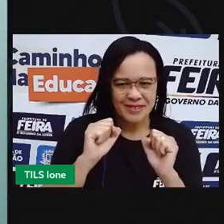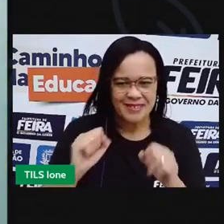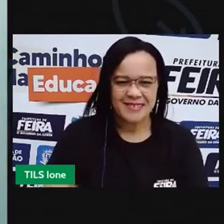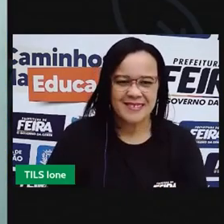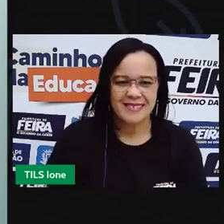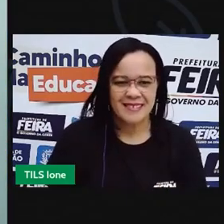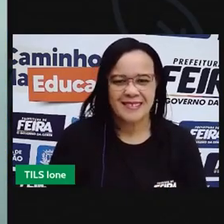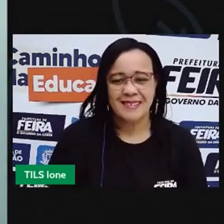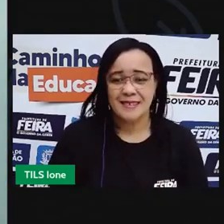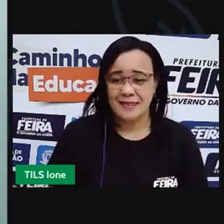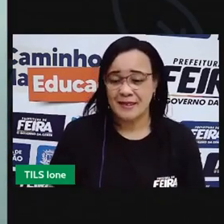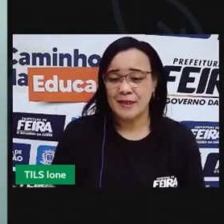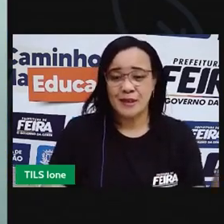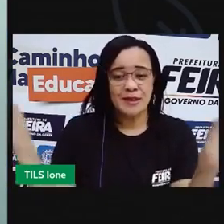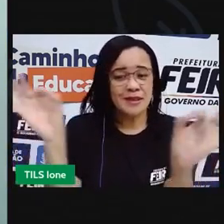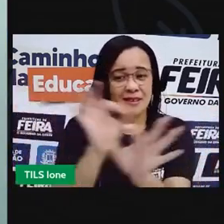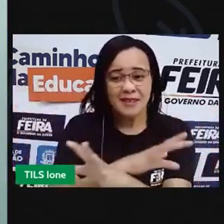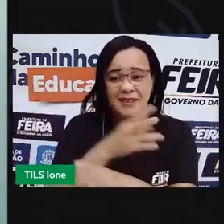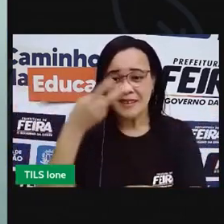Acabou.